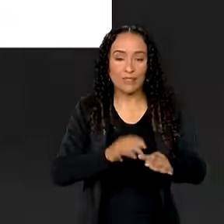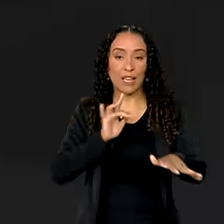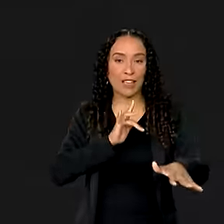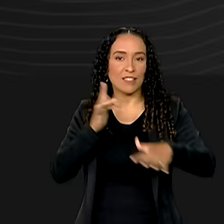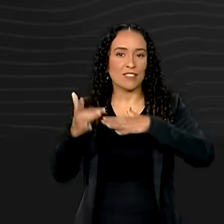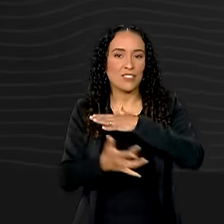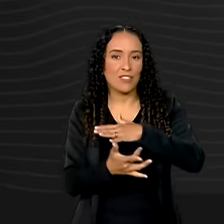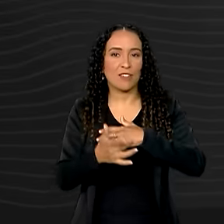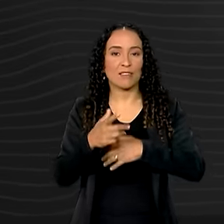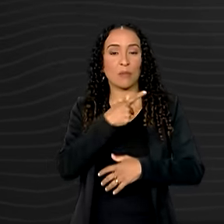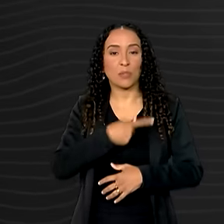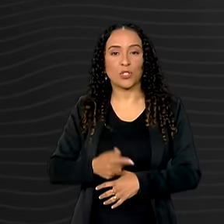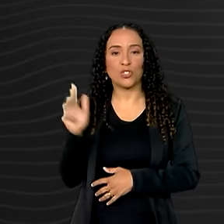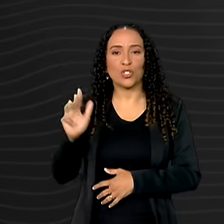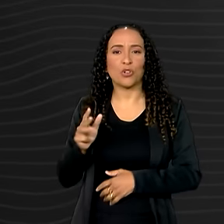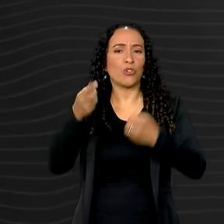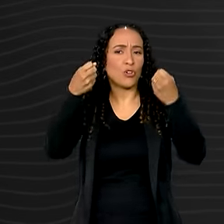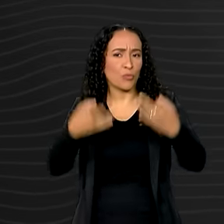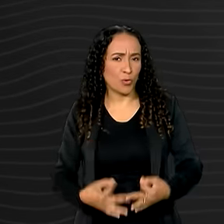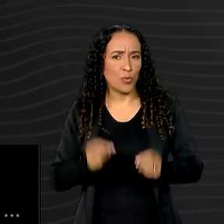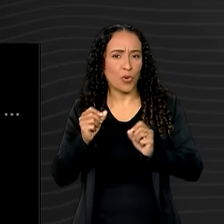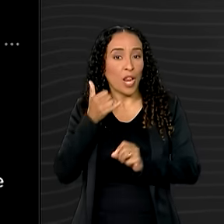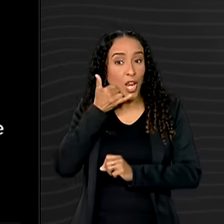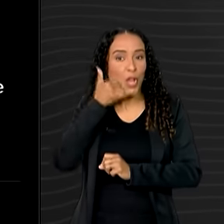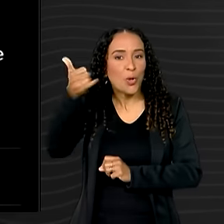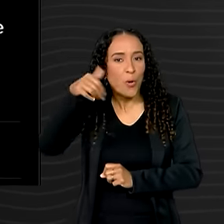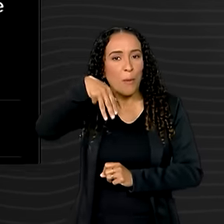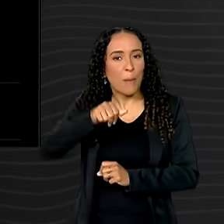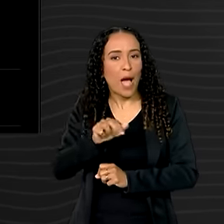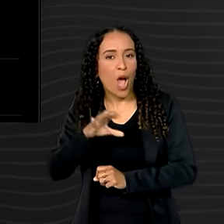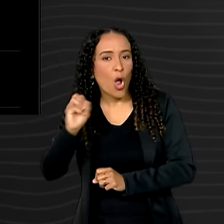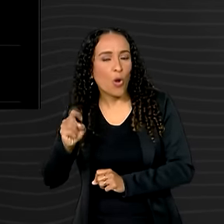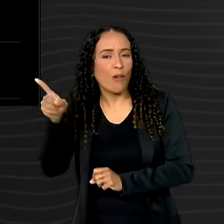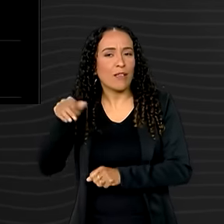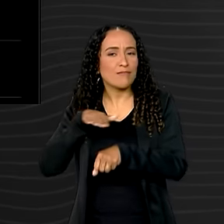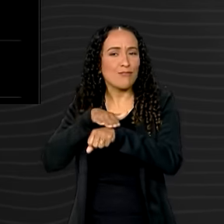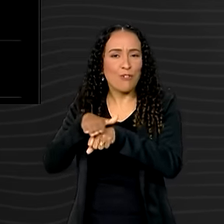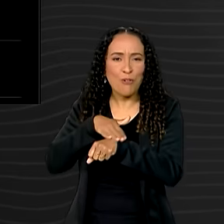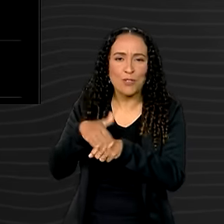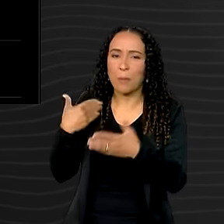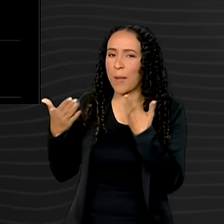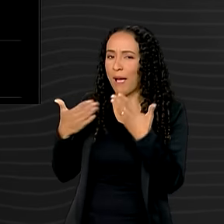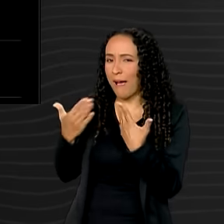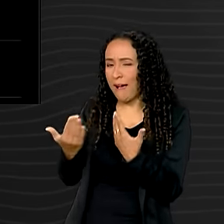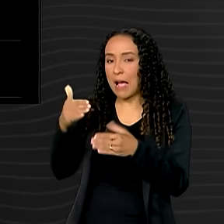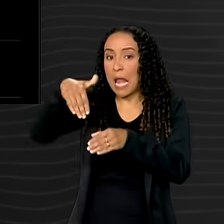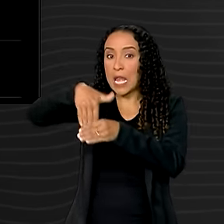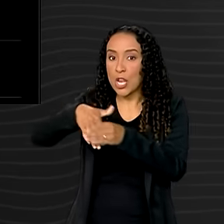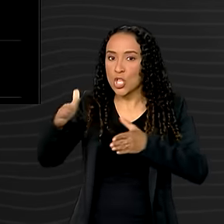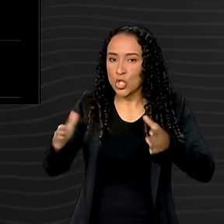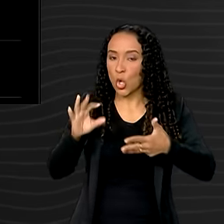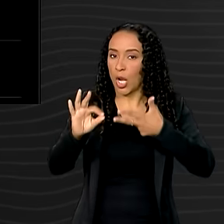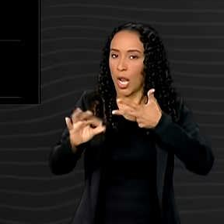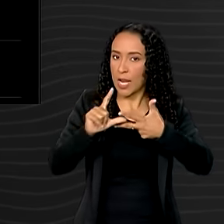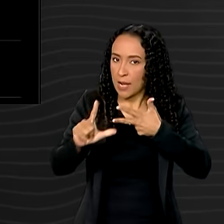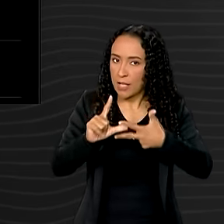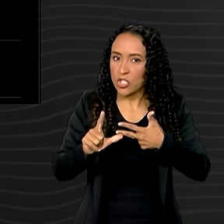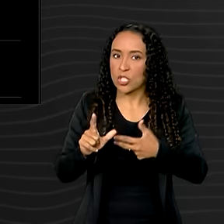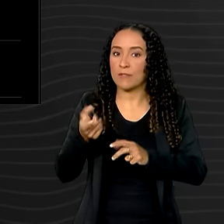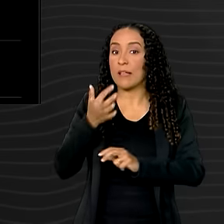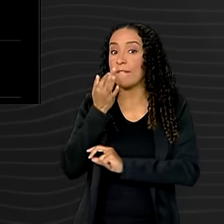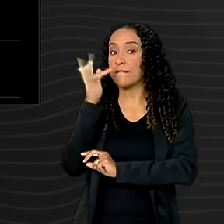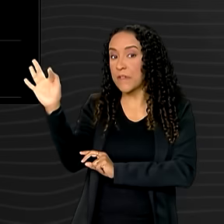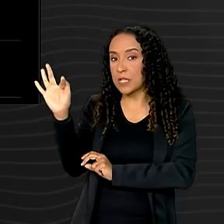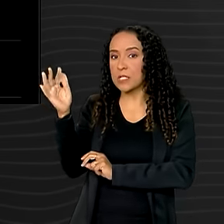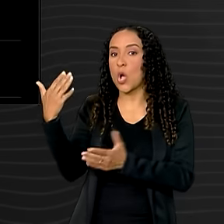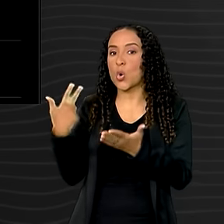sociais, o presidente Lula afirmou que ligou para Macron e que eles conversaram sobre as eleições legislativas francesas,